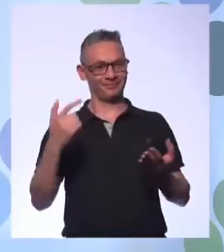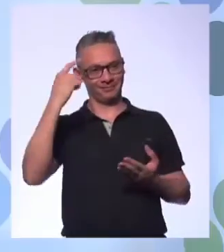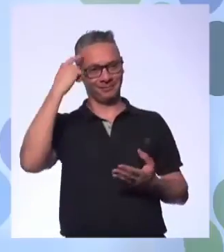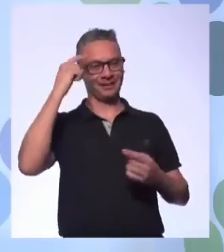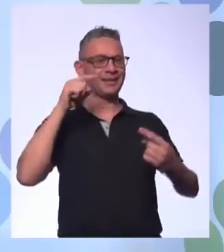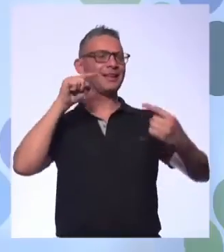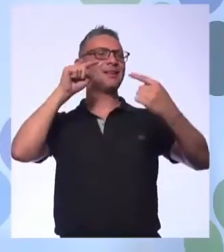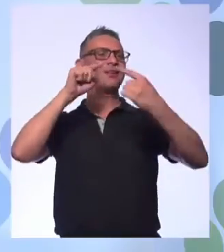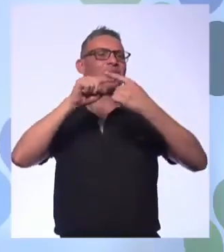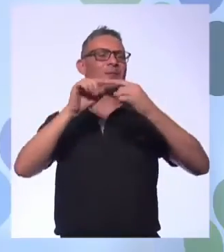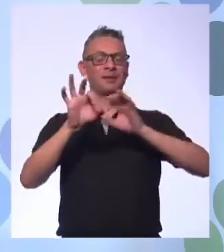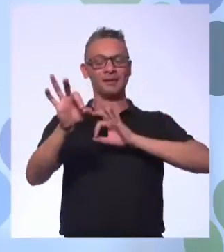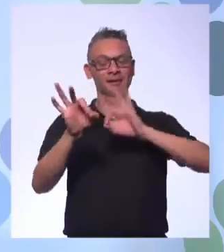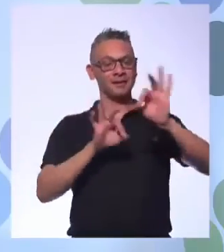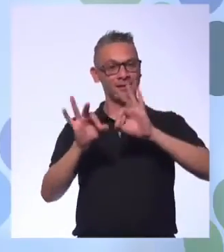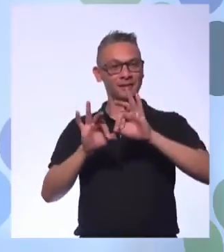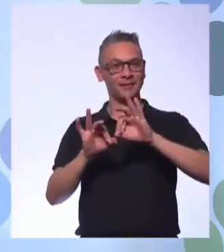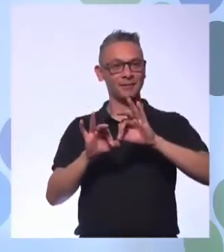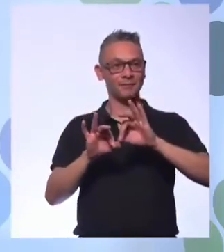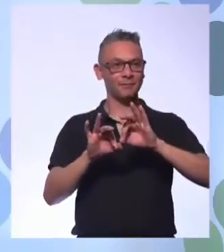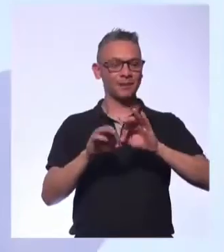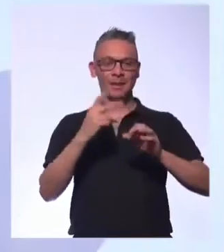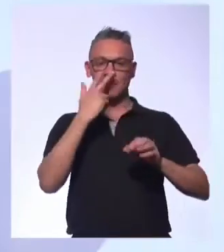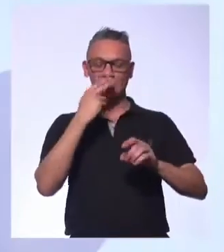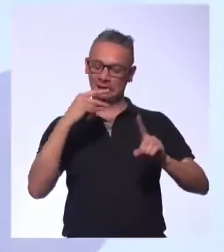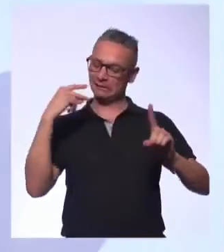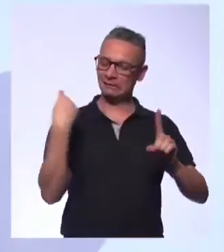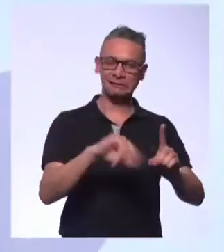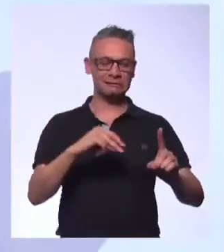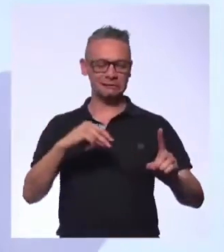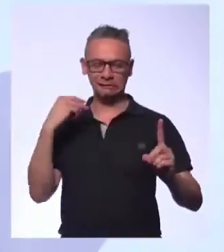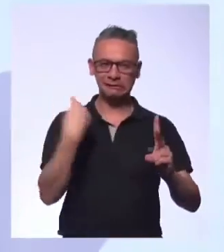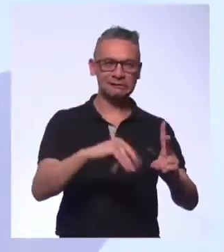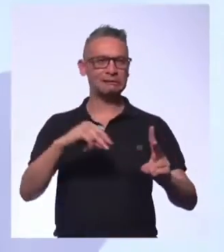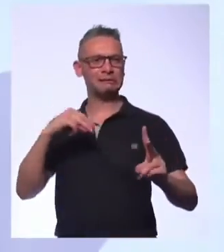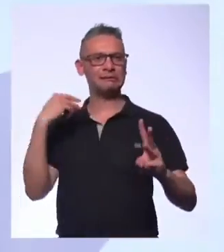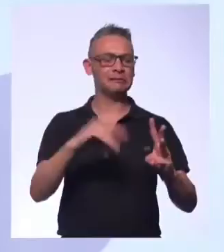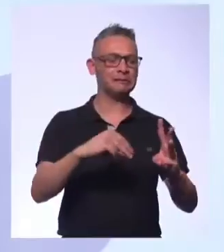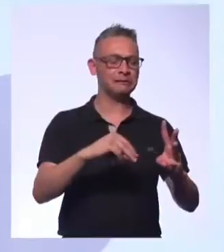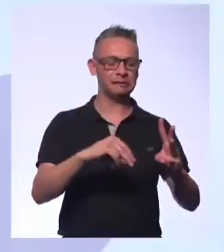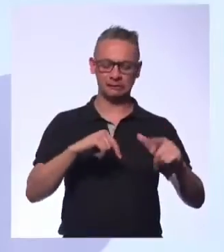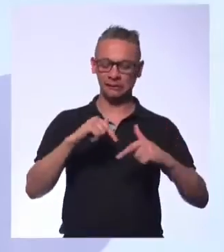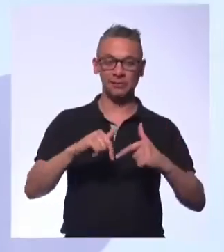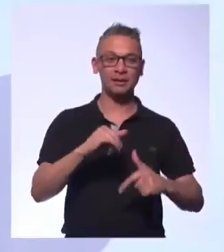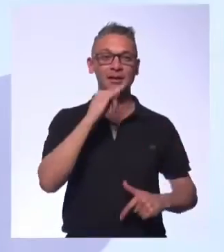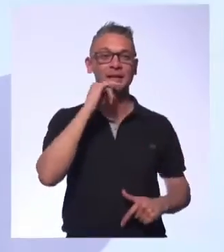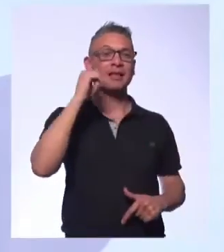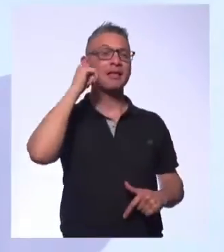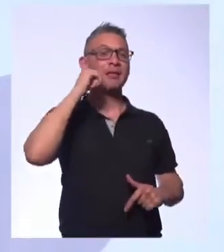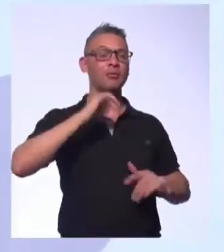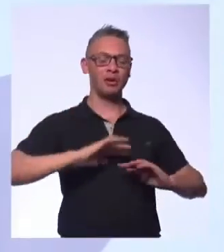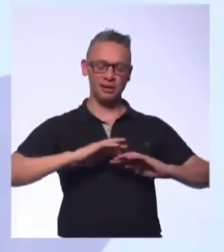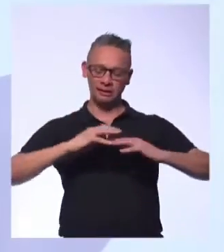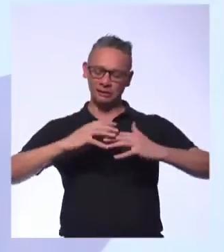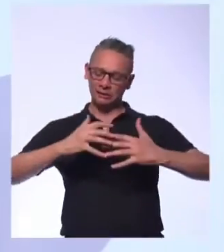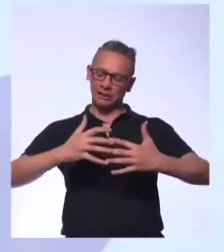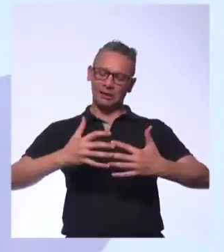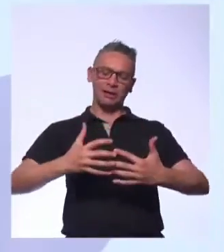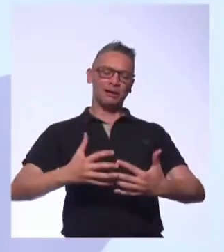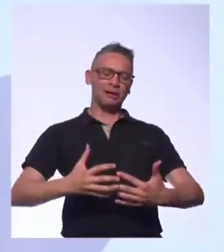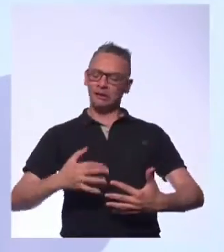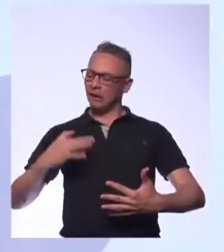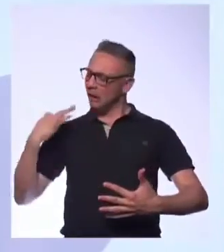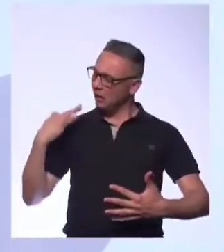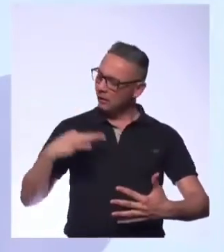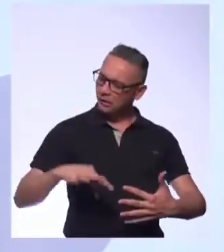argumento, é um instrumento do quê? De tortura. E aí fala assim, a mulher quando ela vai ganhar o neném, o que que é? Trabalho de parto.